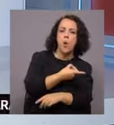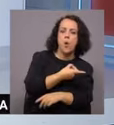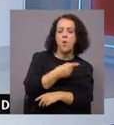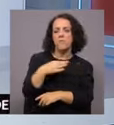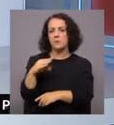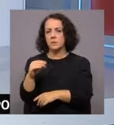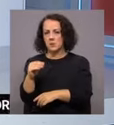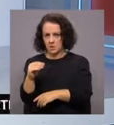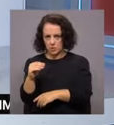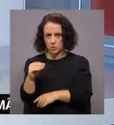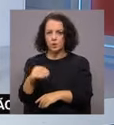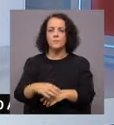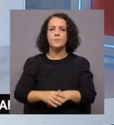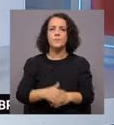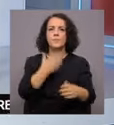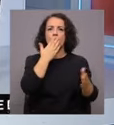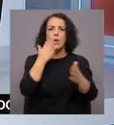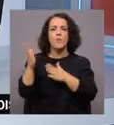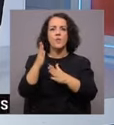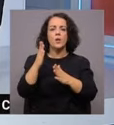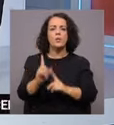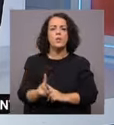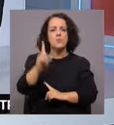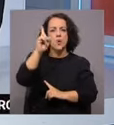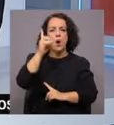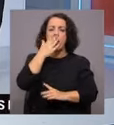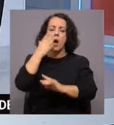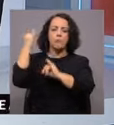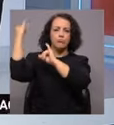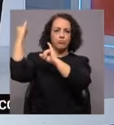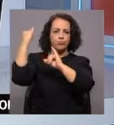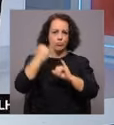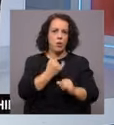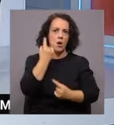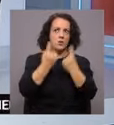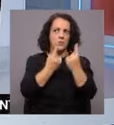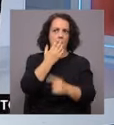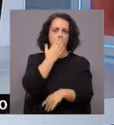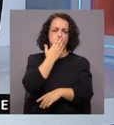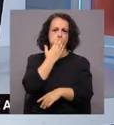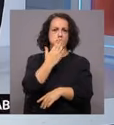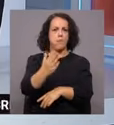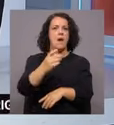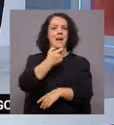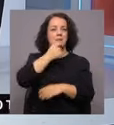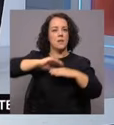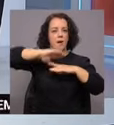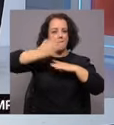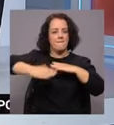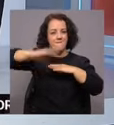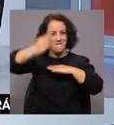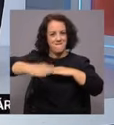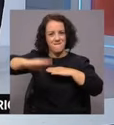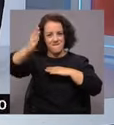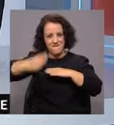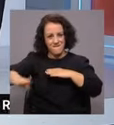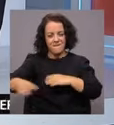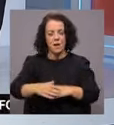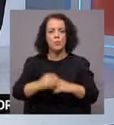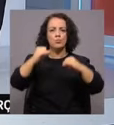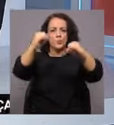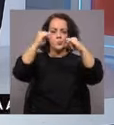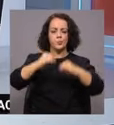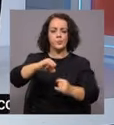Temos vento de norte ou nordeste fraca moderada, superar por vezes forte nas terras altas. Para a região centro